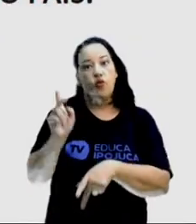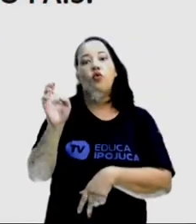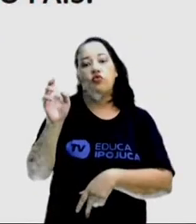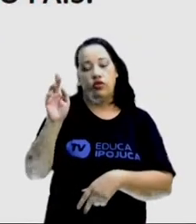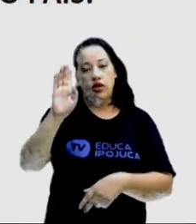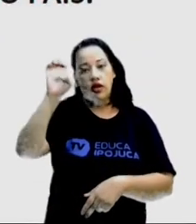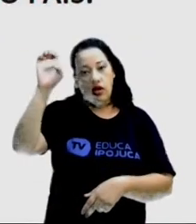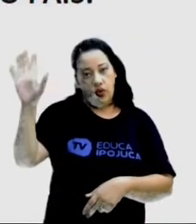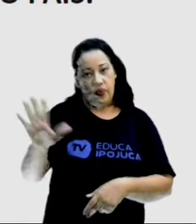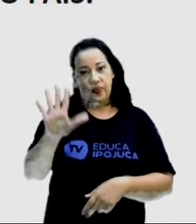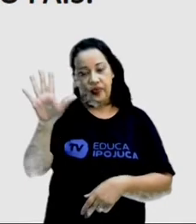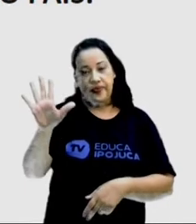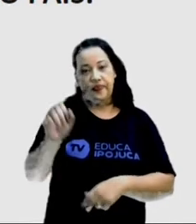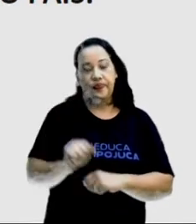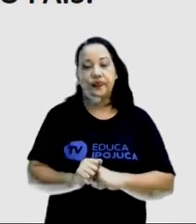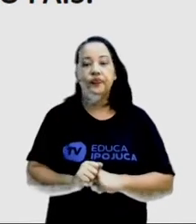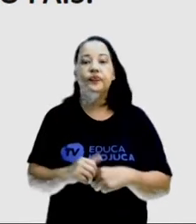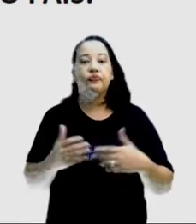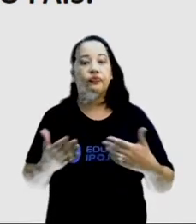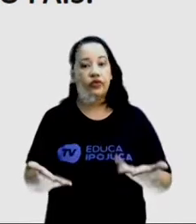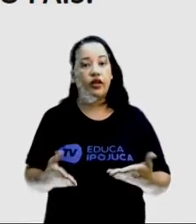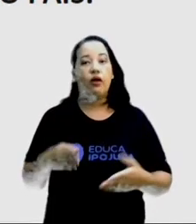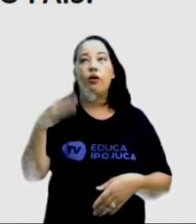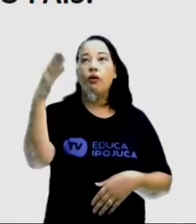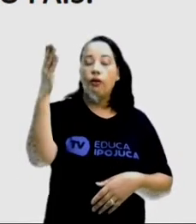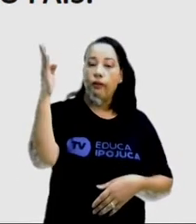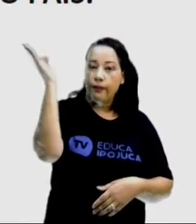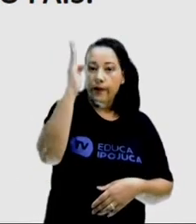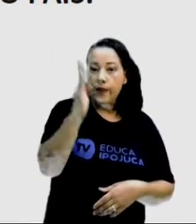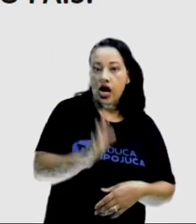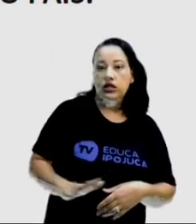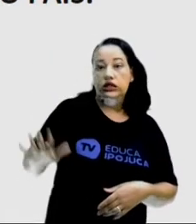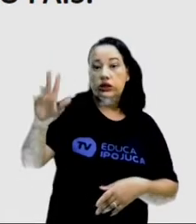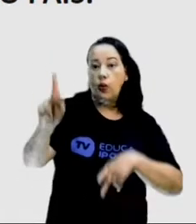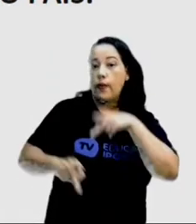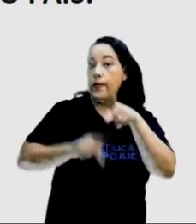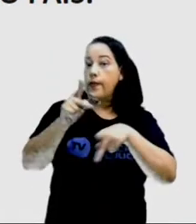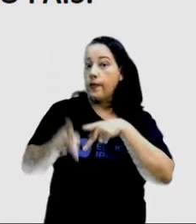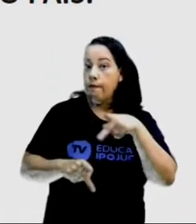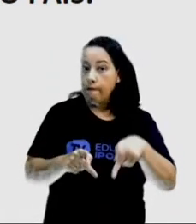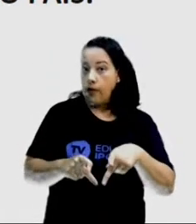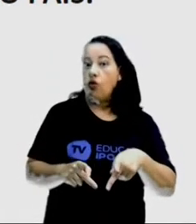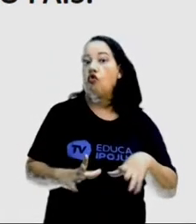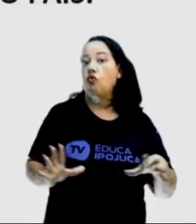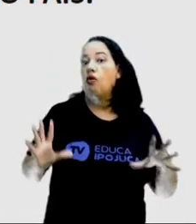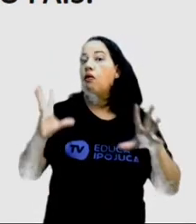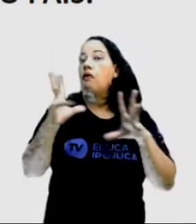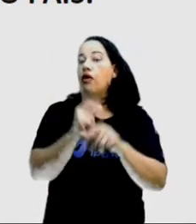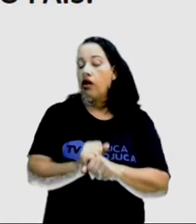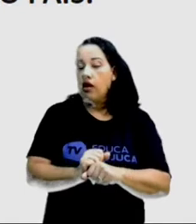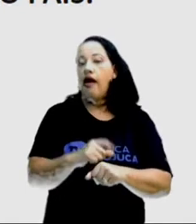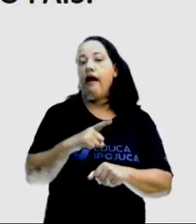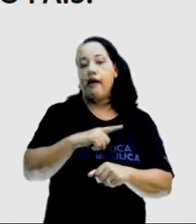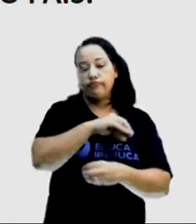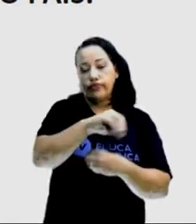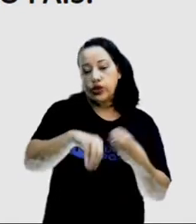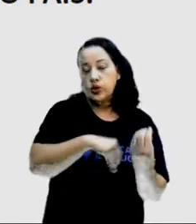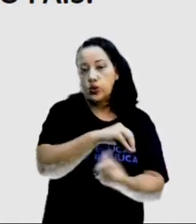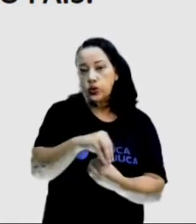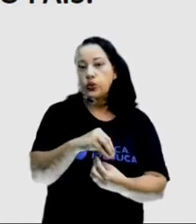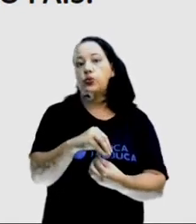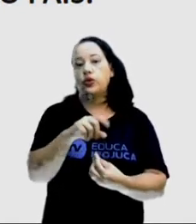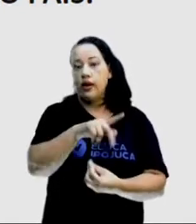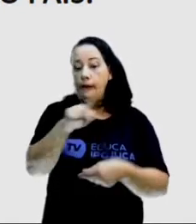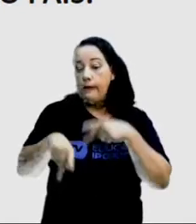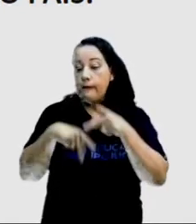Grande parte da população brasileira é formada por descendentes de pessoas vindas de diferentes partes do